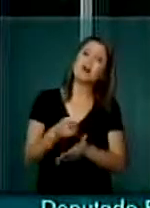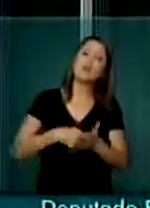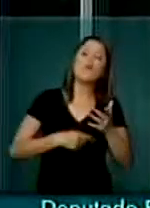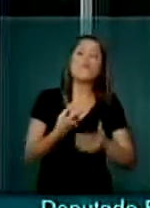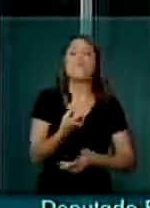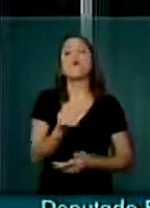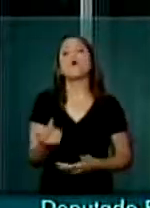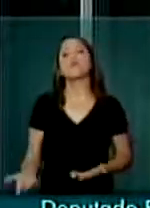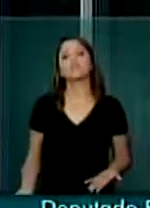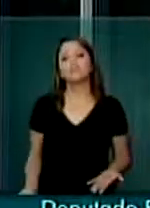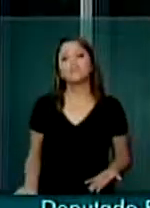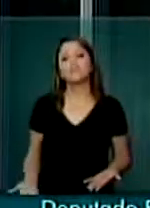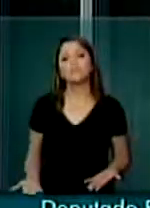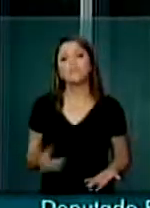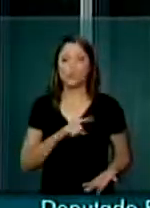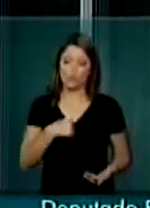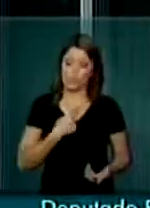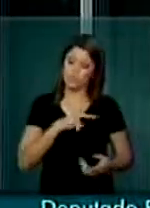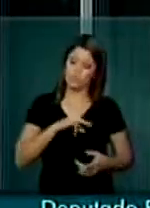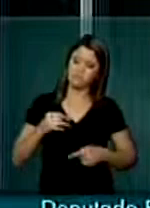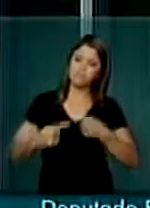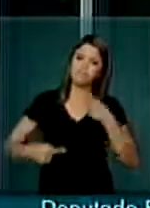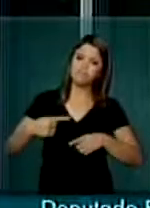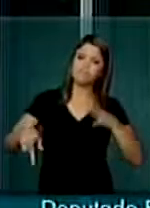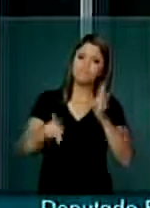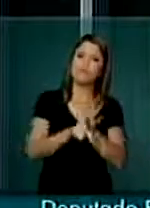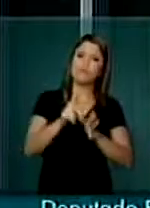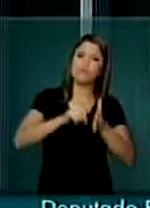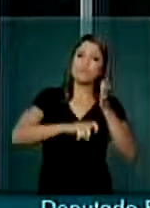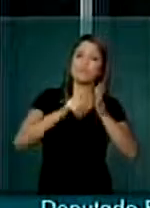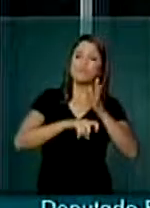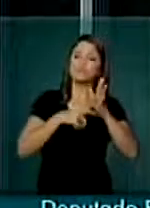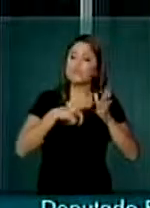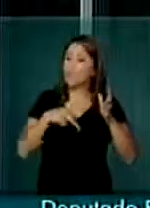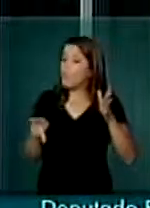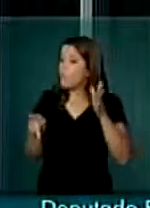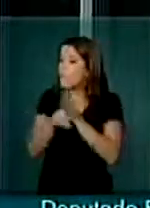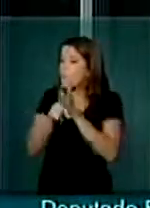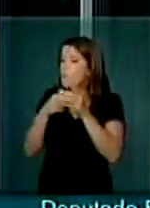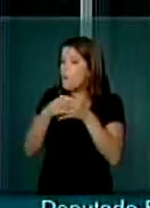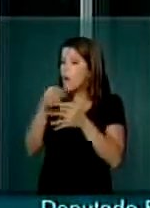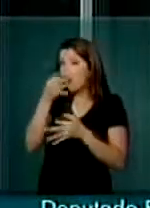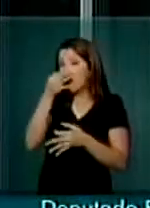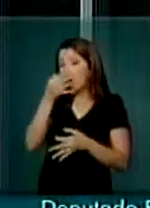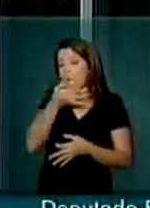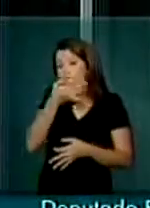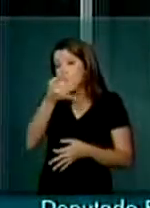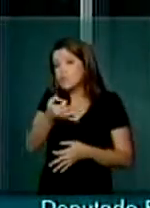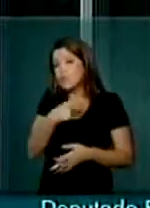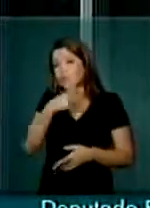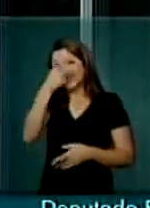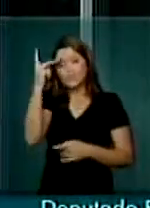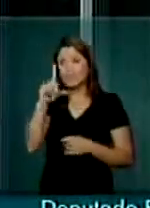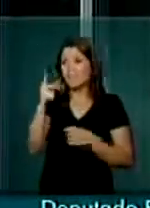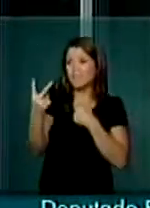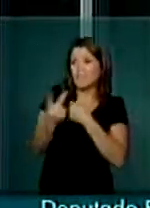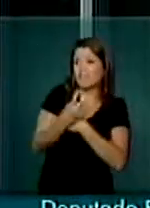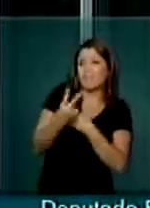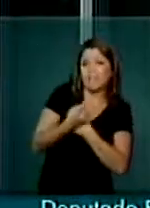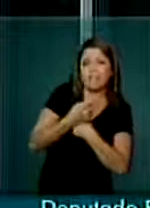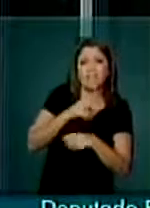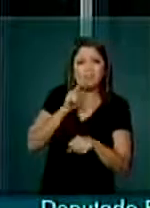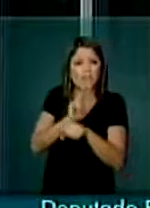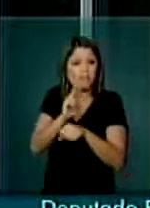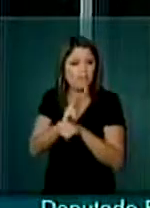impostos. E nós vamos discutir essa questão dos impostos pela ótica de quem não tem, infelizmente, defensores tão